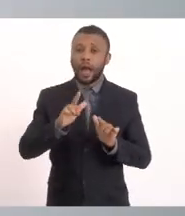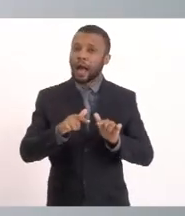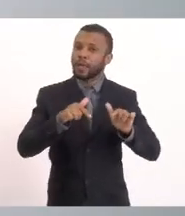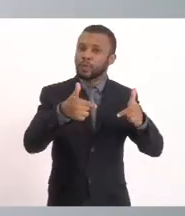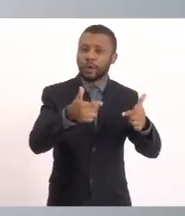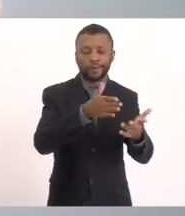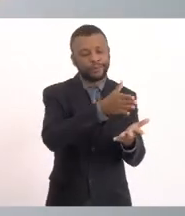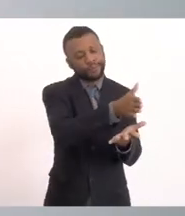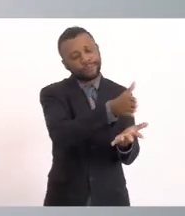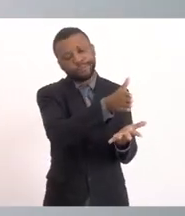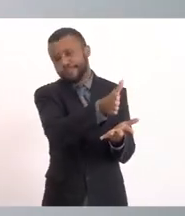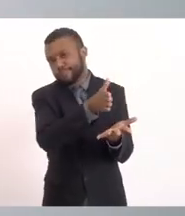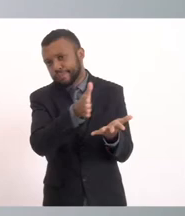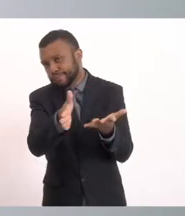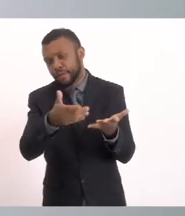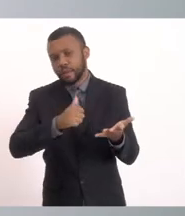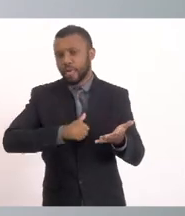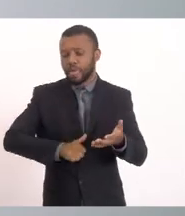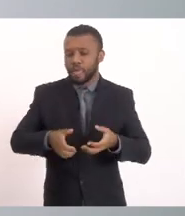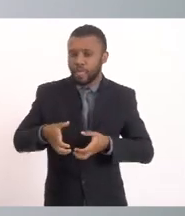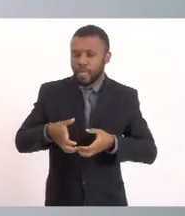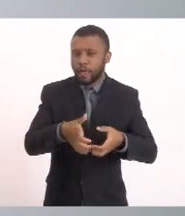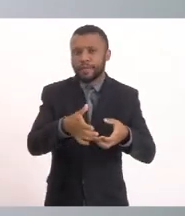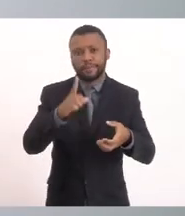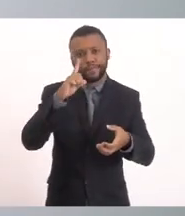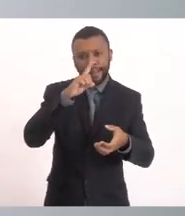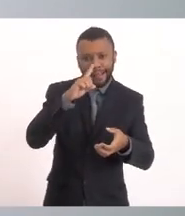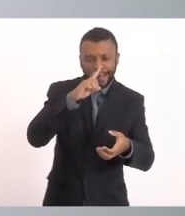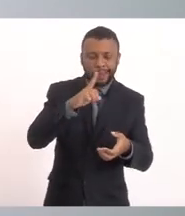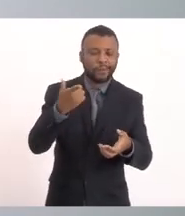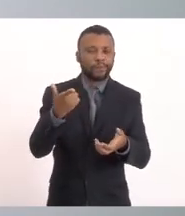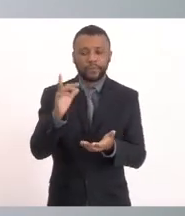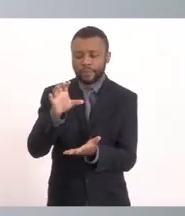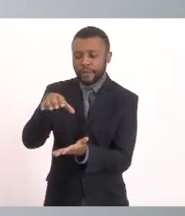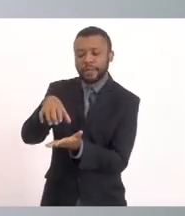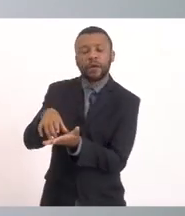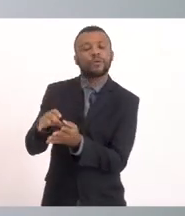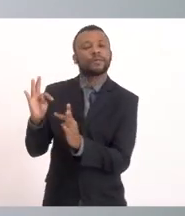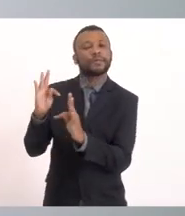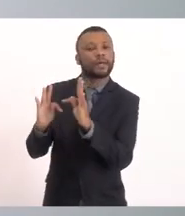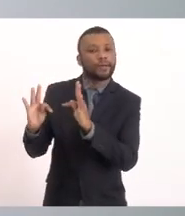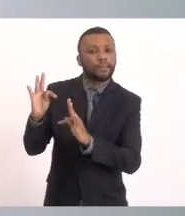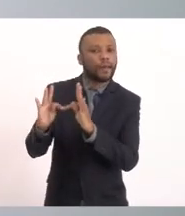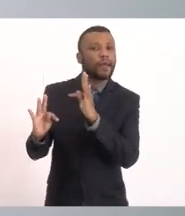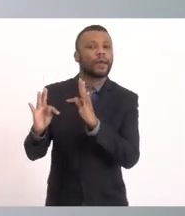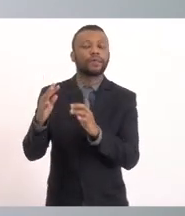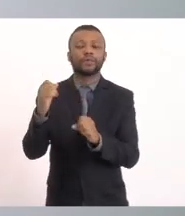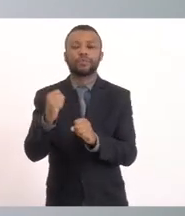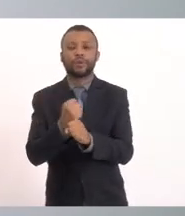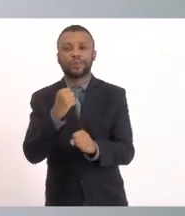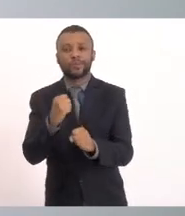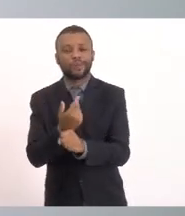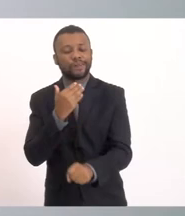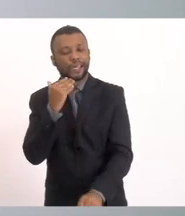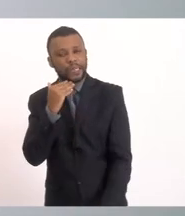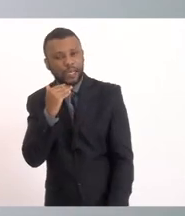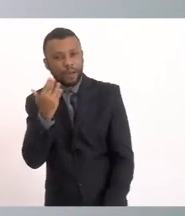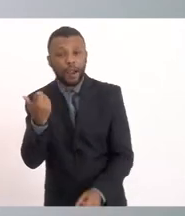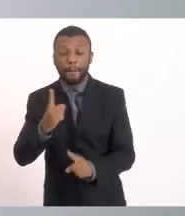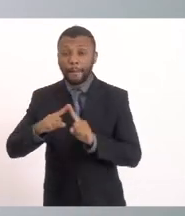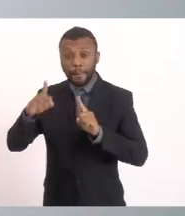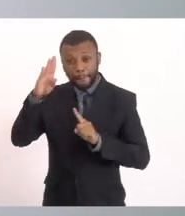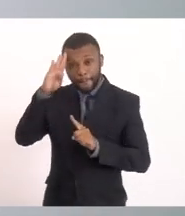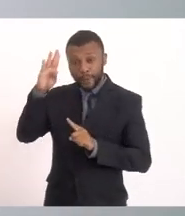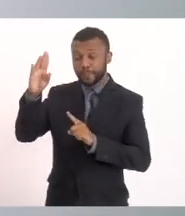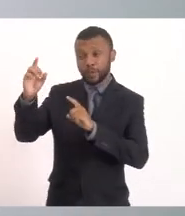Seja despejo De esgoto Irregular Seja estação De tratamento Construções Irregulares E despejo De esgoto Irregular Lagoa Mas o ponto Principal